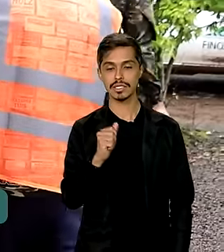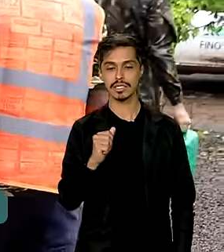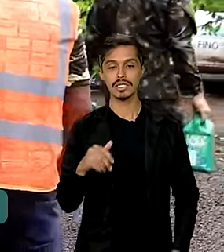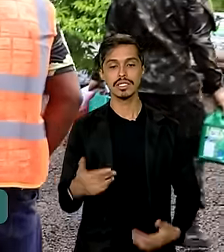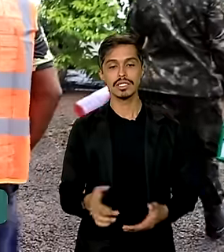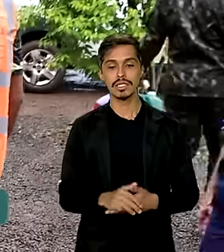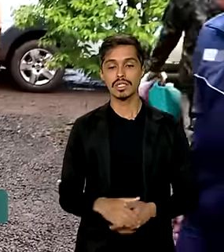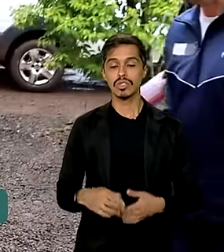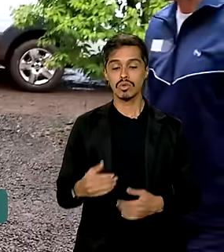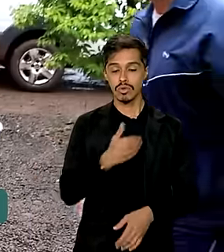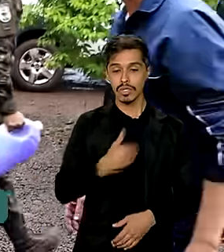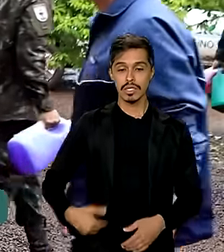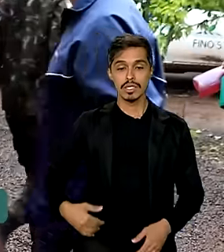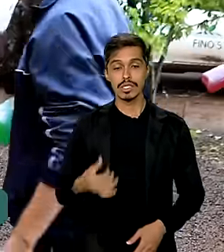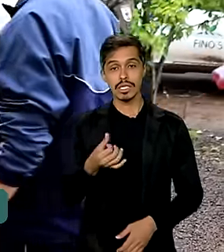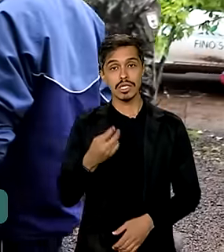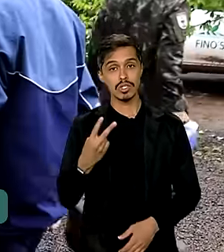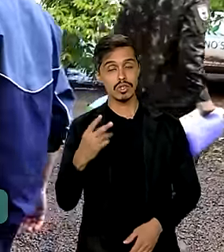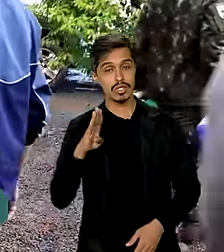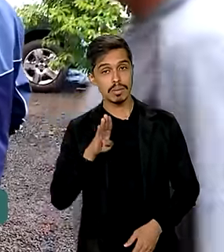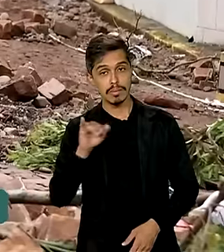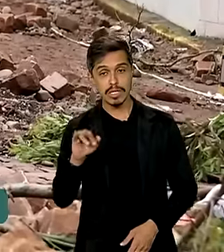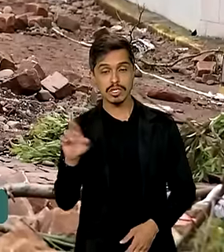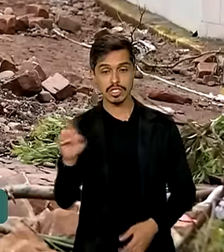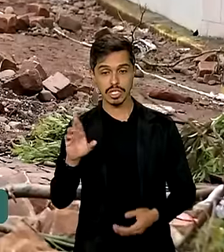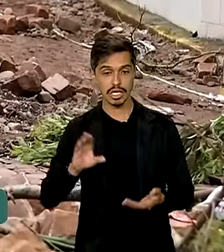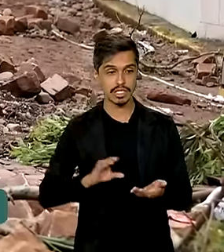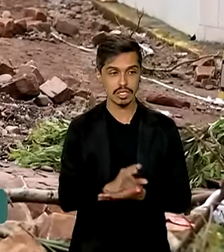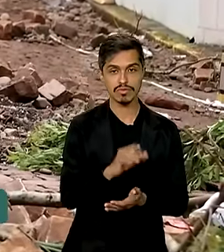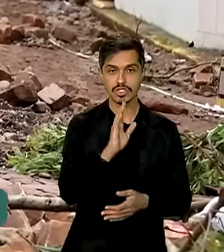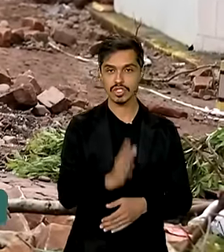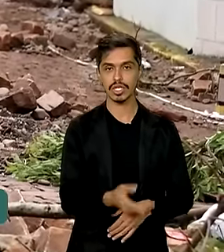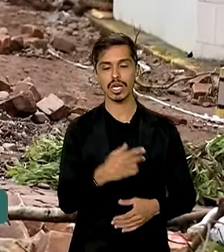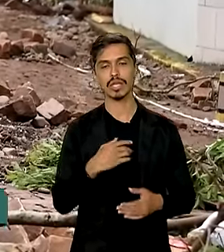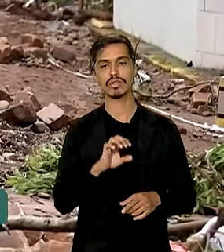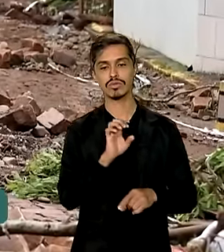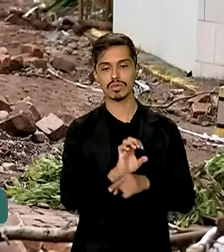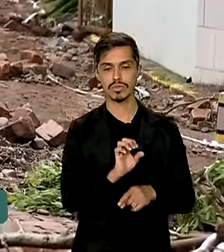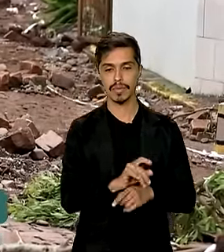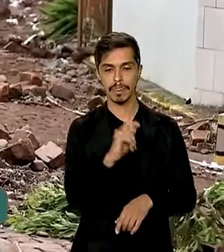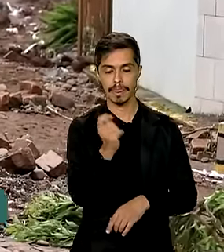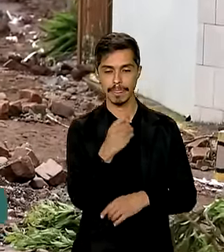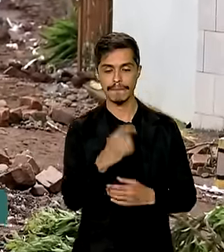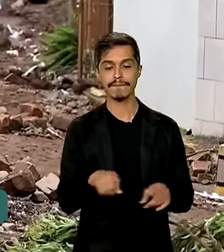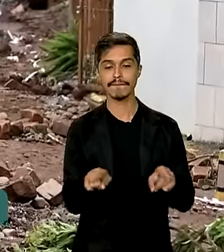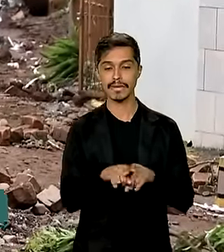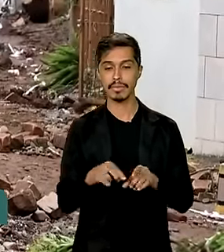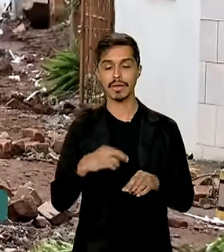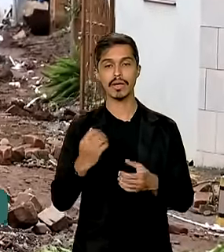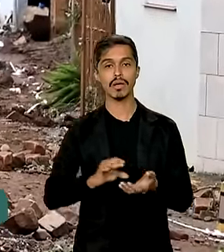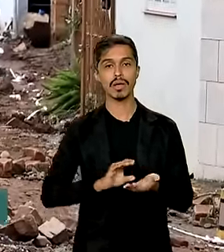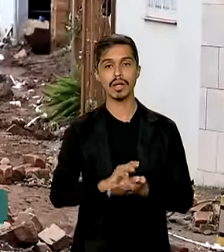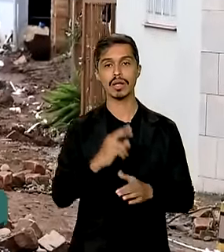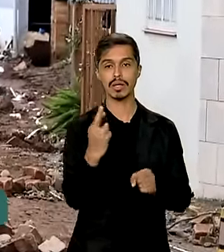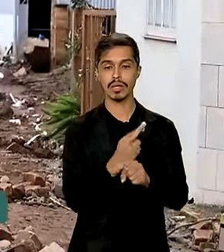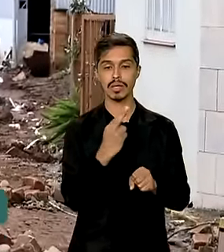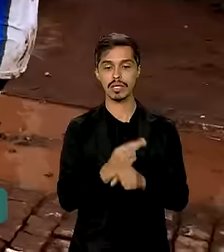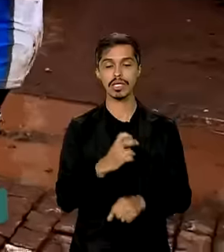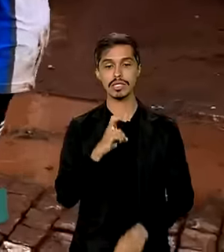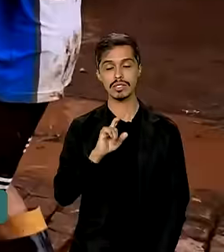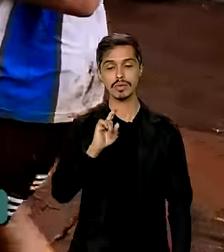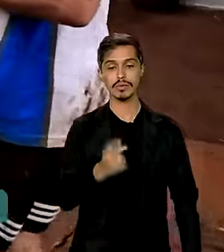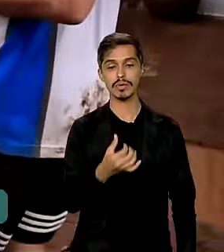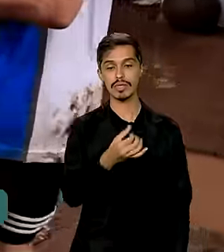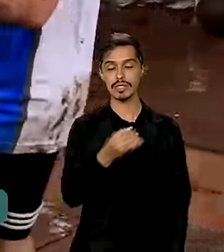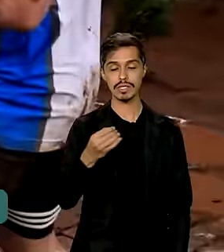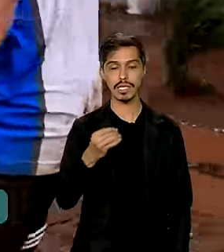62 bilhões de reais no Rio Grande do Sul. Entre as ações, o pagamento do auxílio reconstrução no valor de 5 mil e